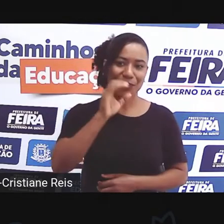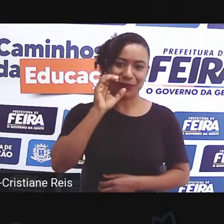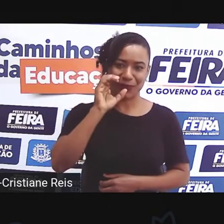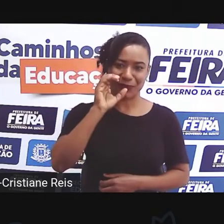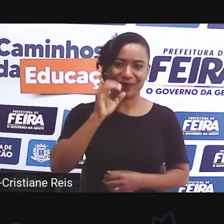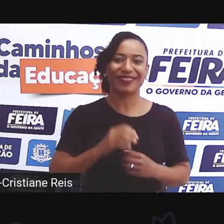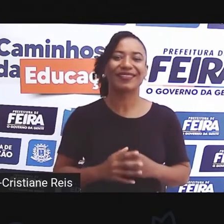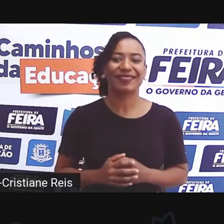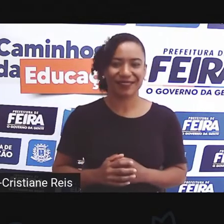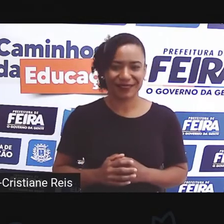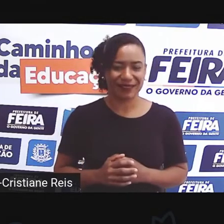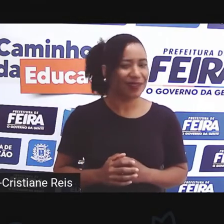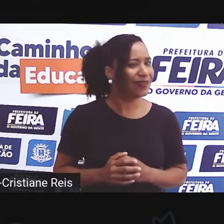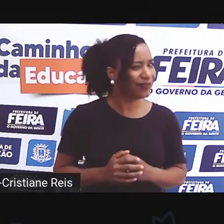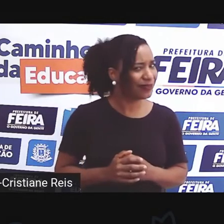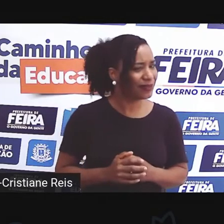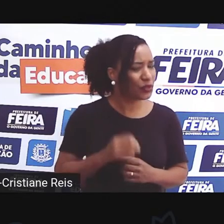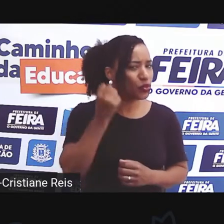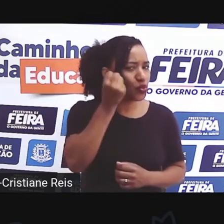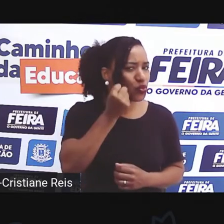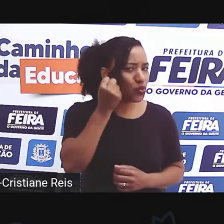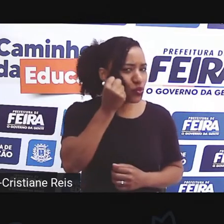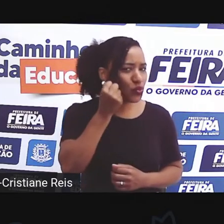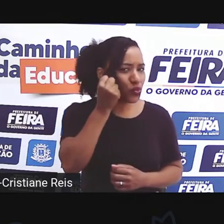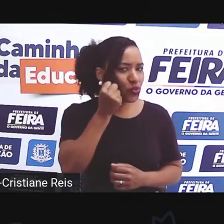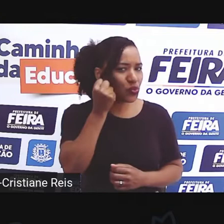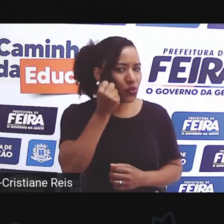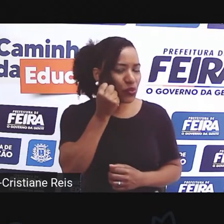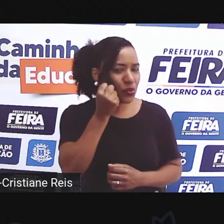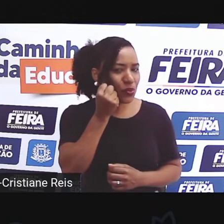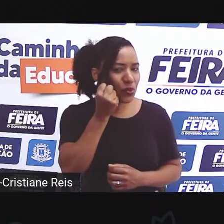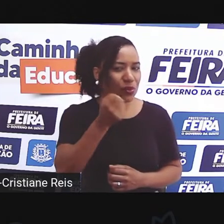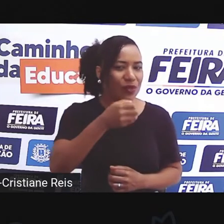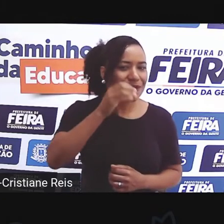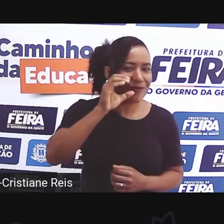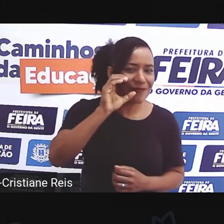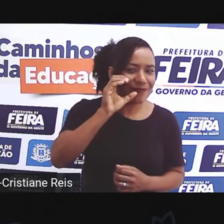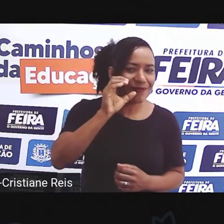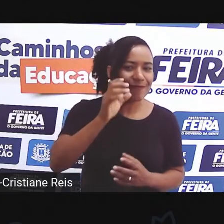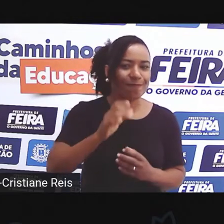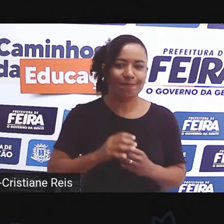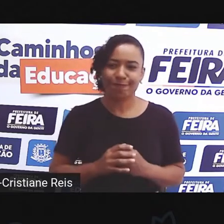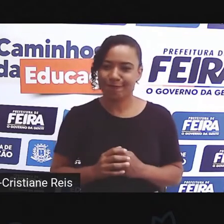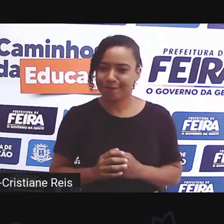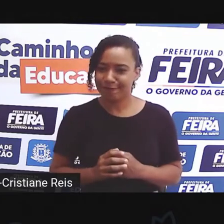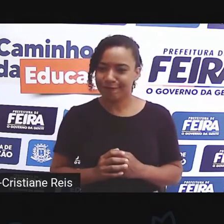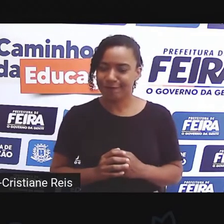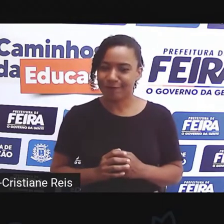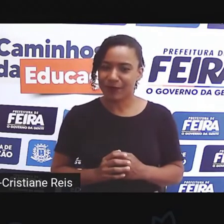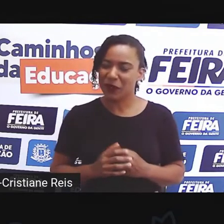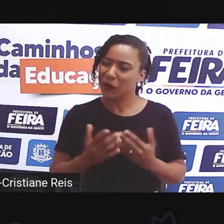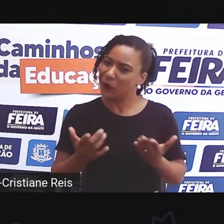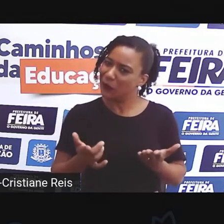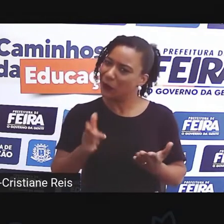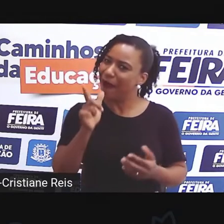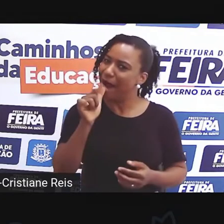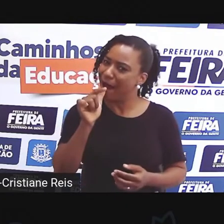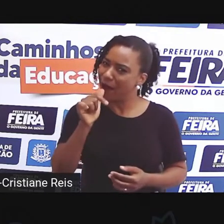não sei. Será que suco? Será que... Ou a gente precisa beber água mesmo?